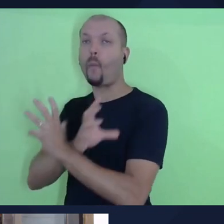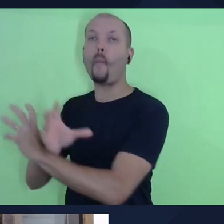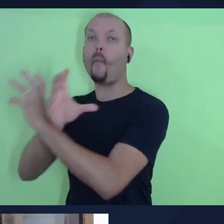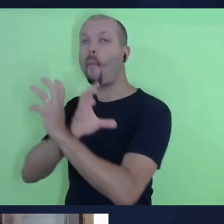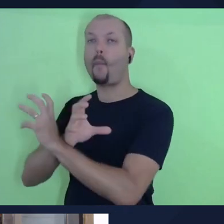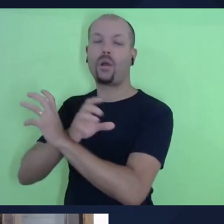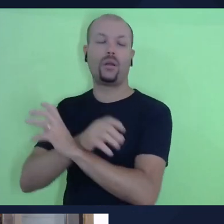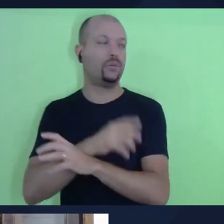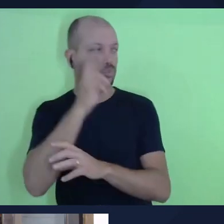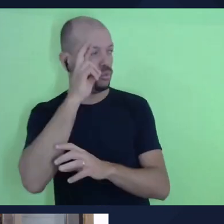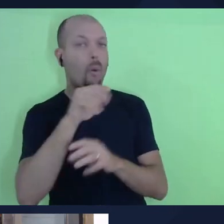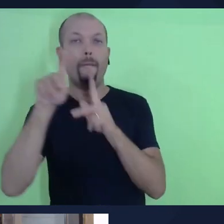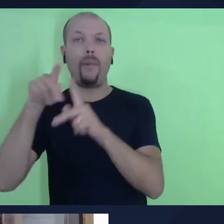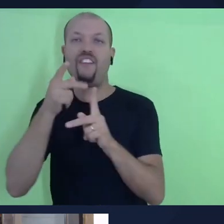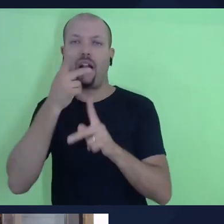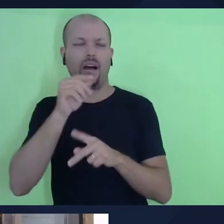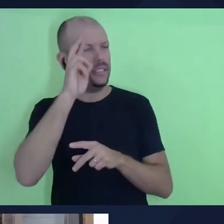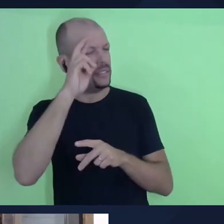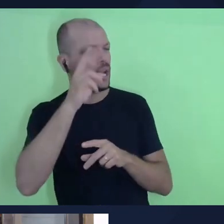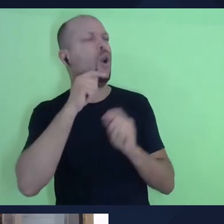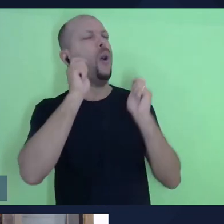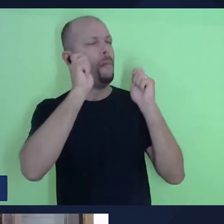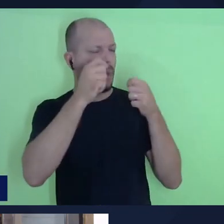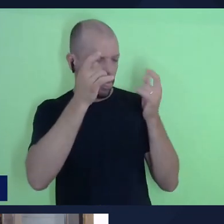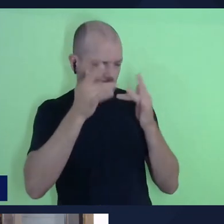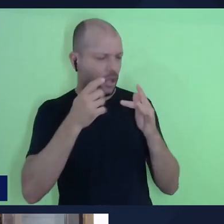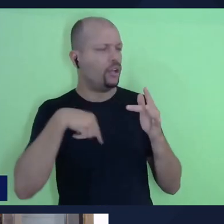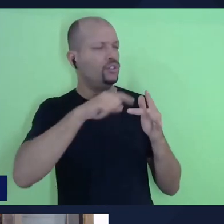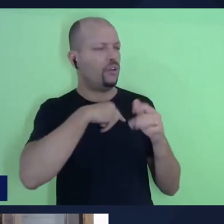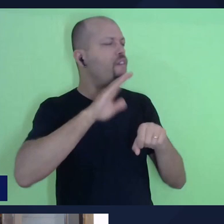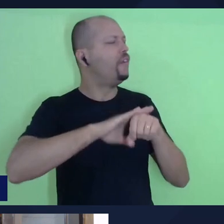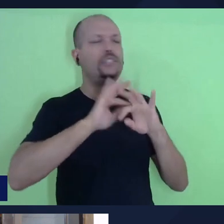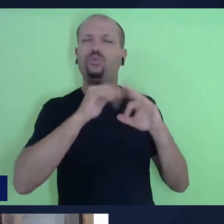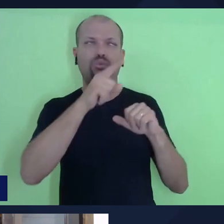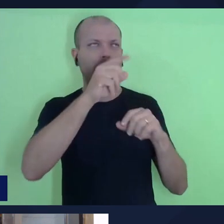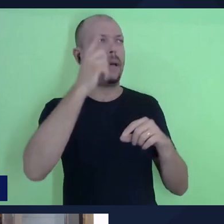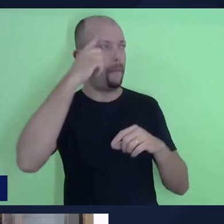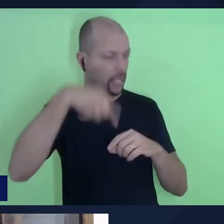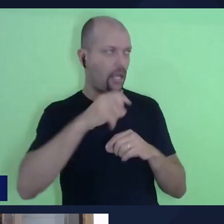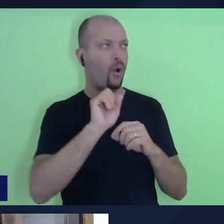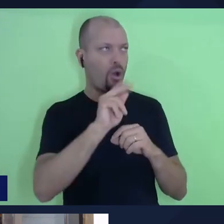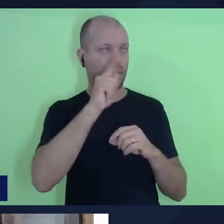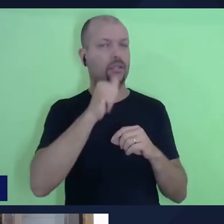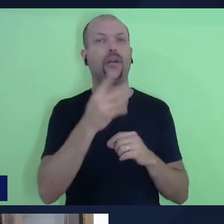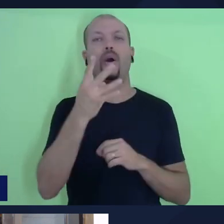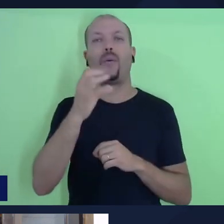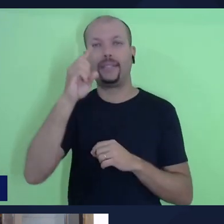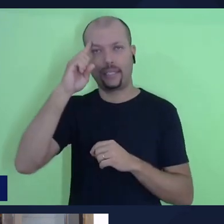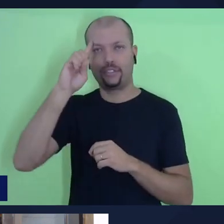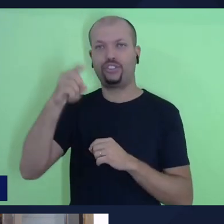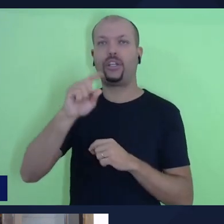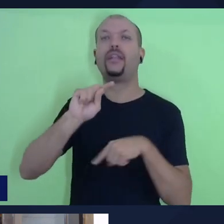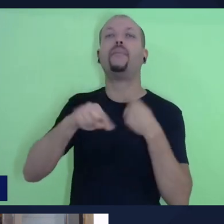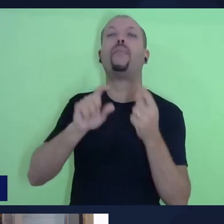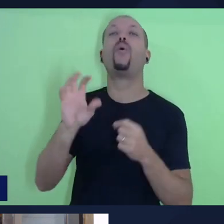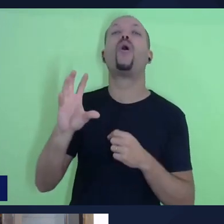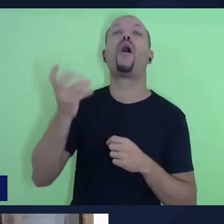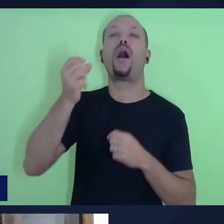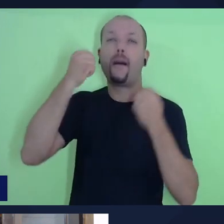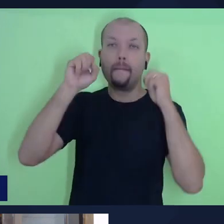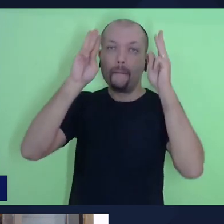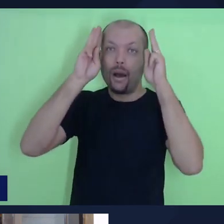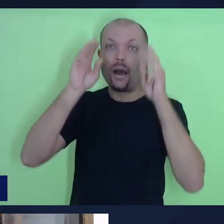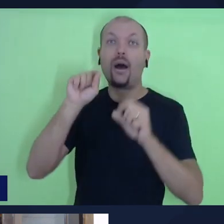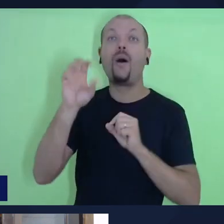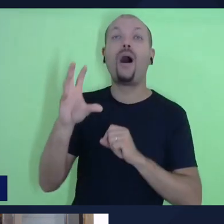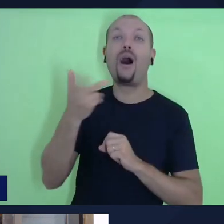com esse povo? Esse povo, na verdade, ele não faz tudo que Deus pede. Quarenta dias depois, o Moisés passado um